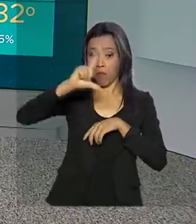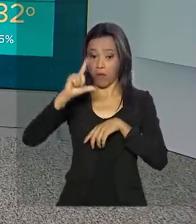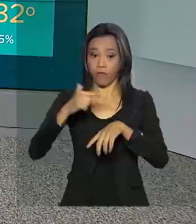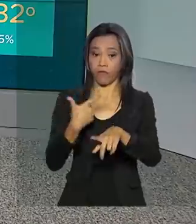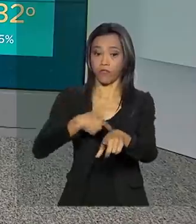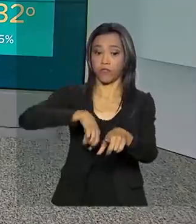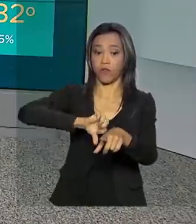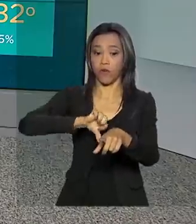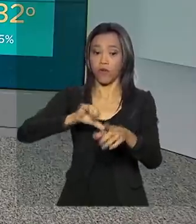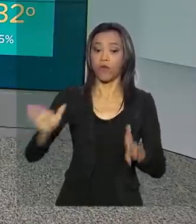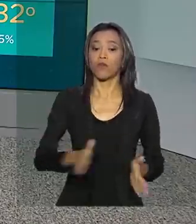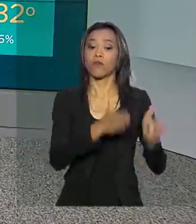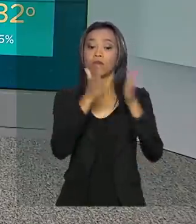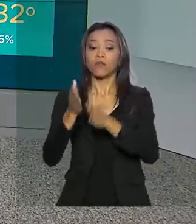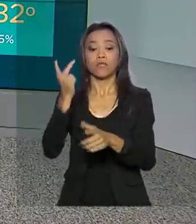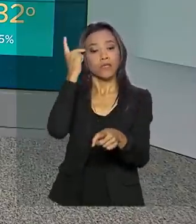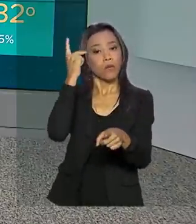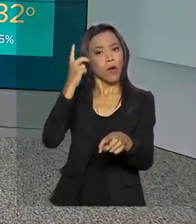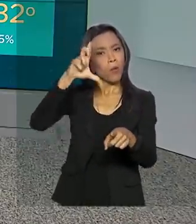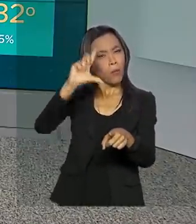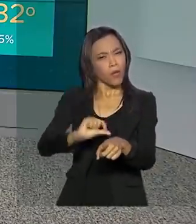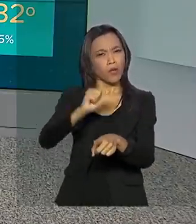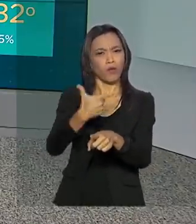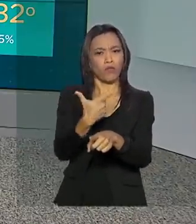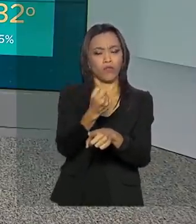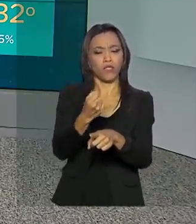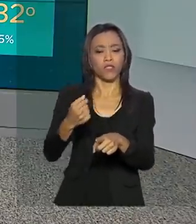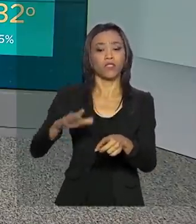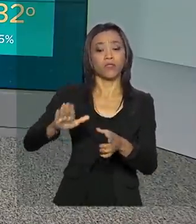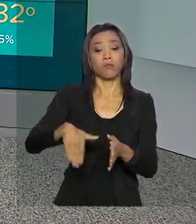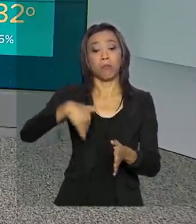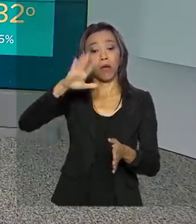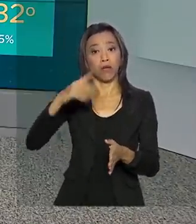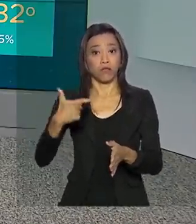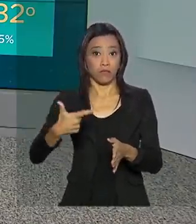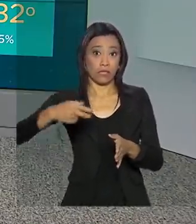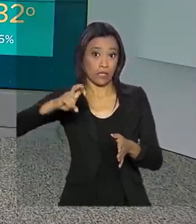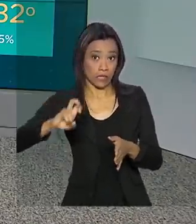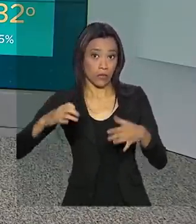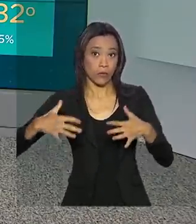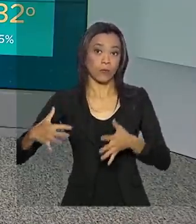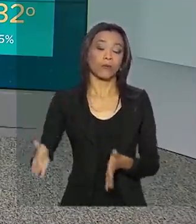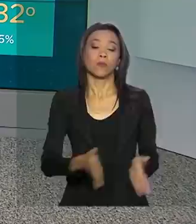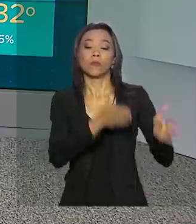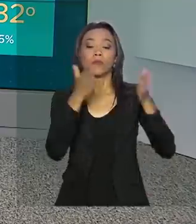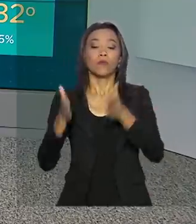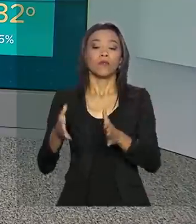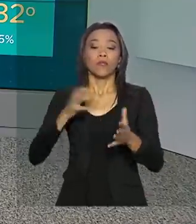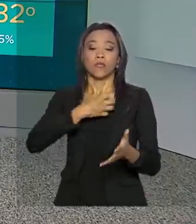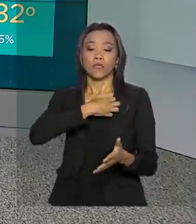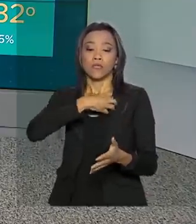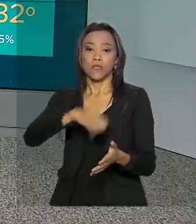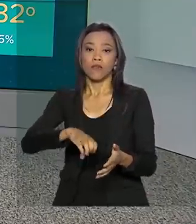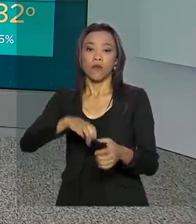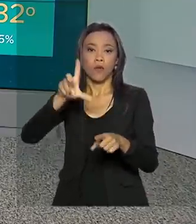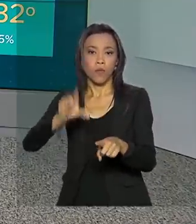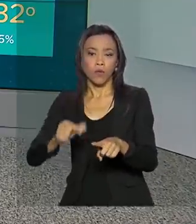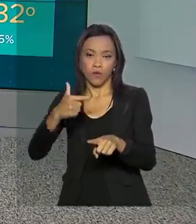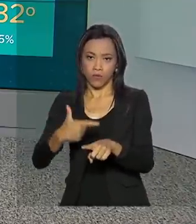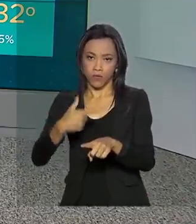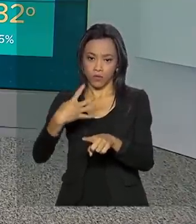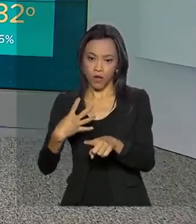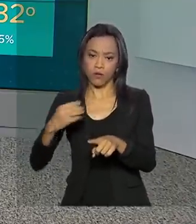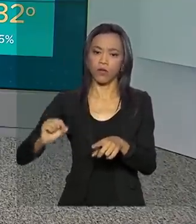29 graus. Em São Paulo, mínima de 20, máxima de 25 graus. Em Salvador, mínima de 24